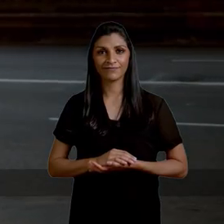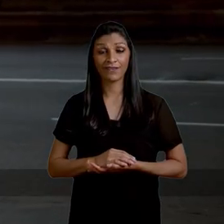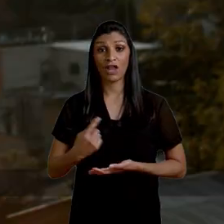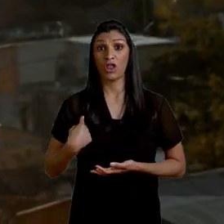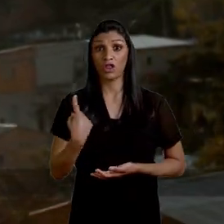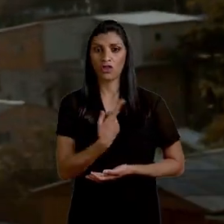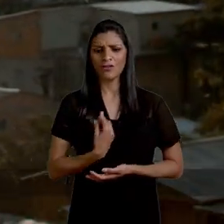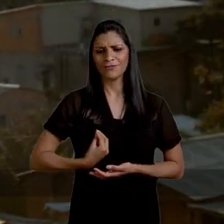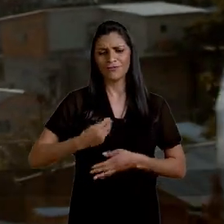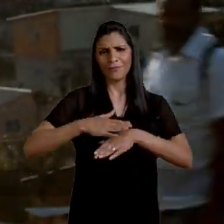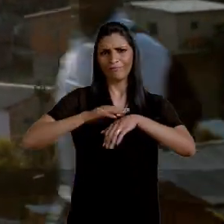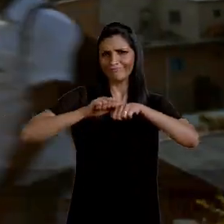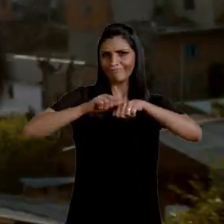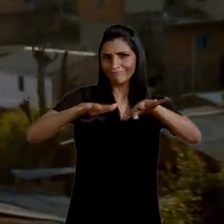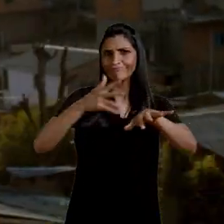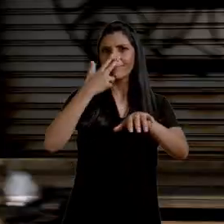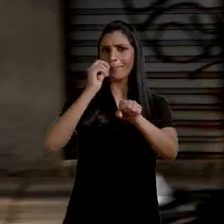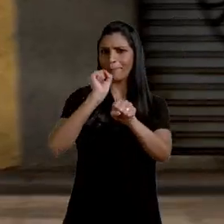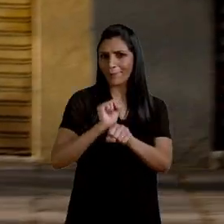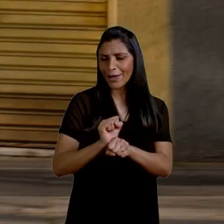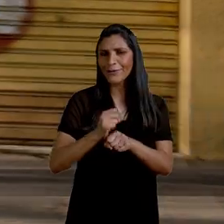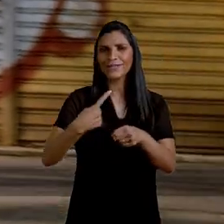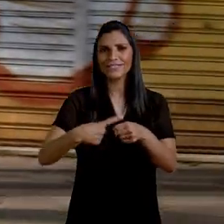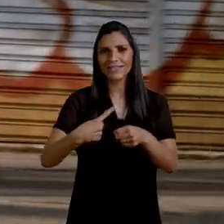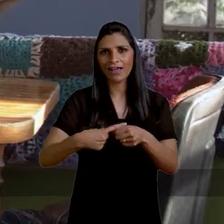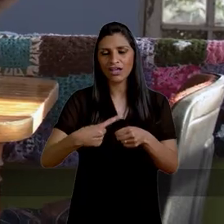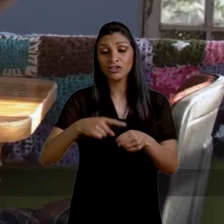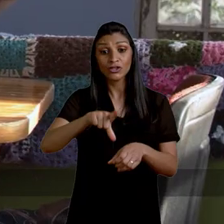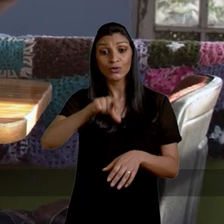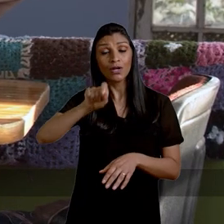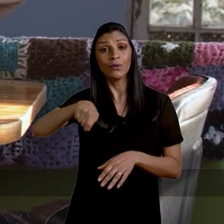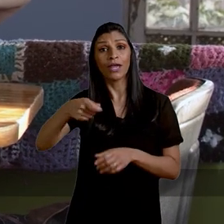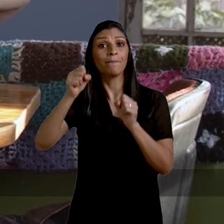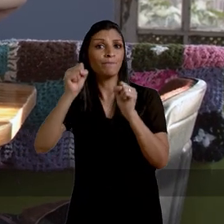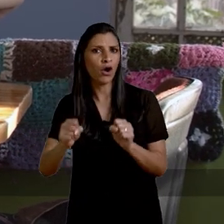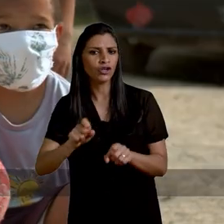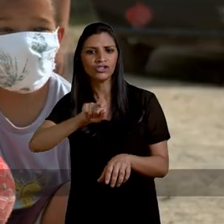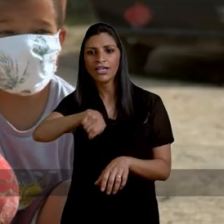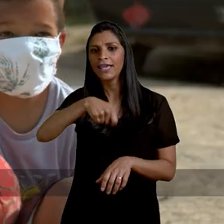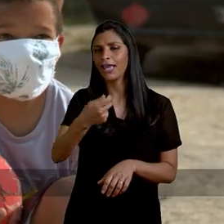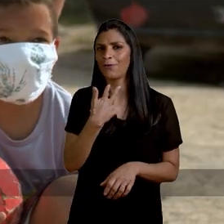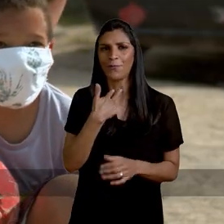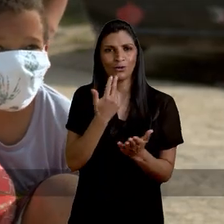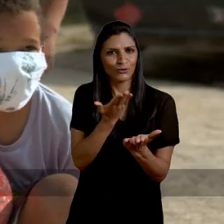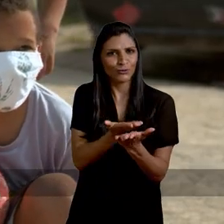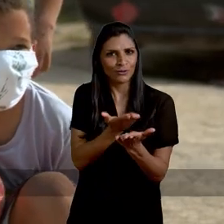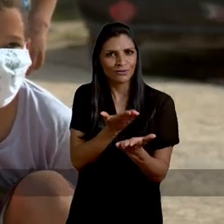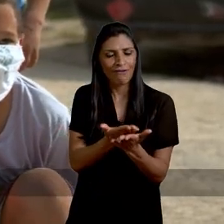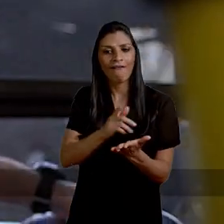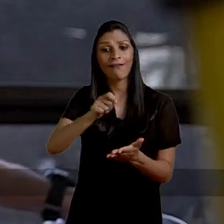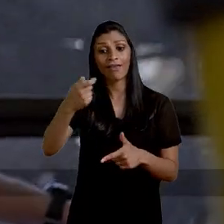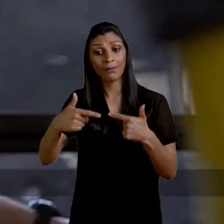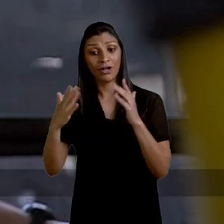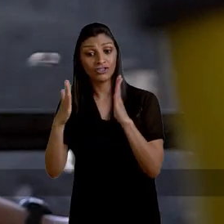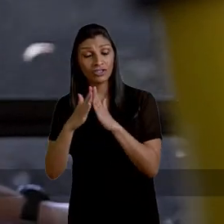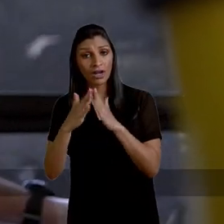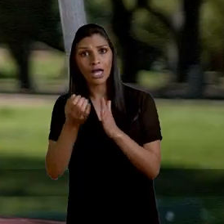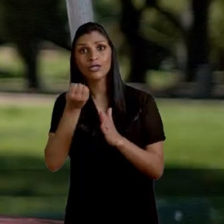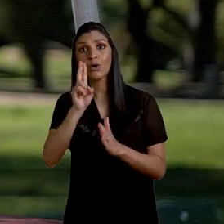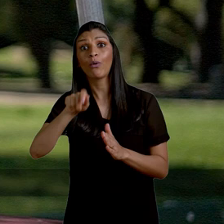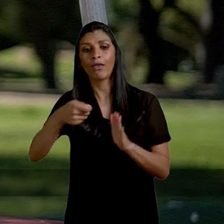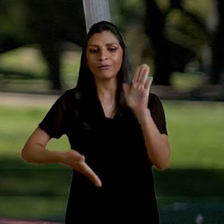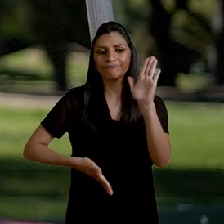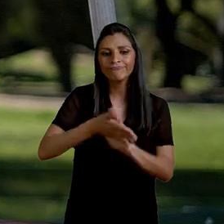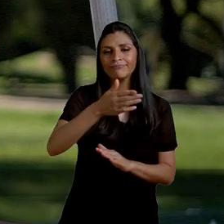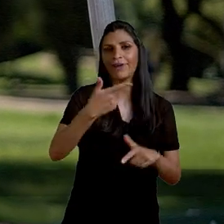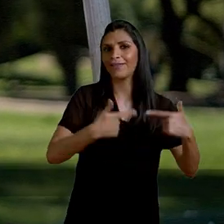A gente vive uma pandemia que paralisou a cidade, que definiu quem pode e quem não pode estudar, quem trabalha de casa e quem